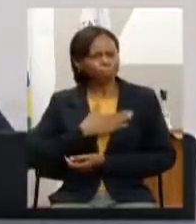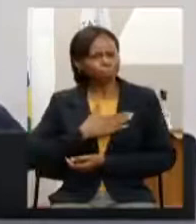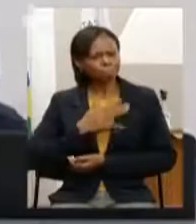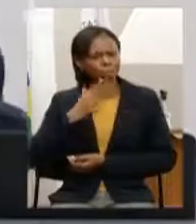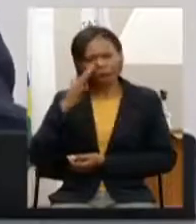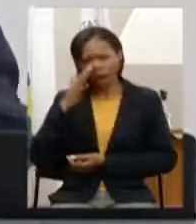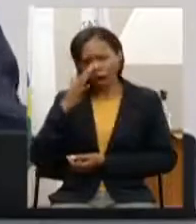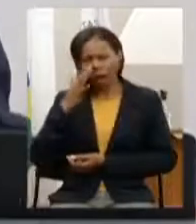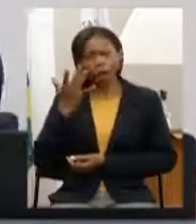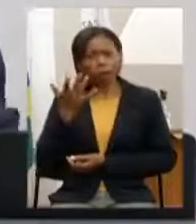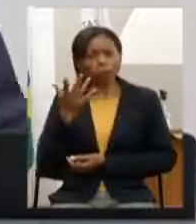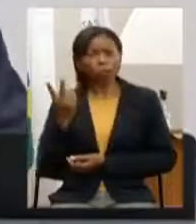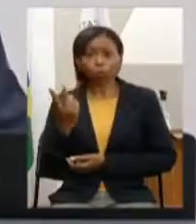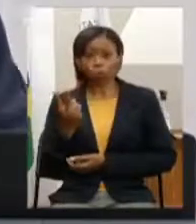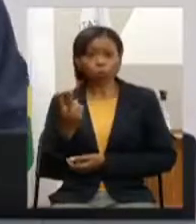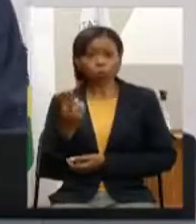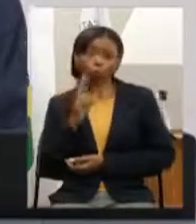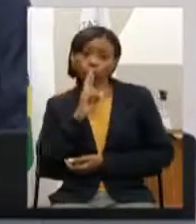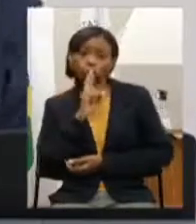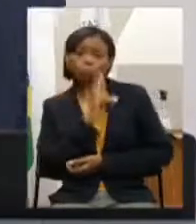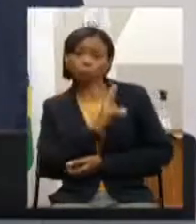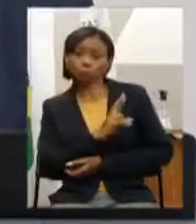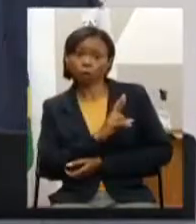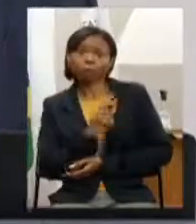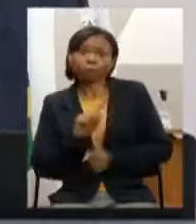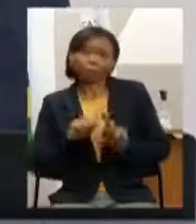fazendo essas respostas